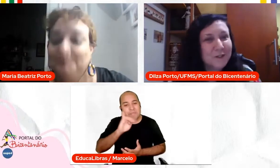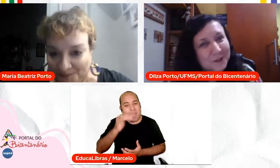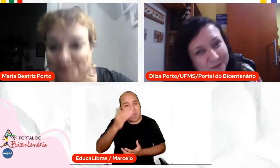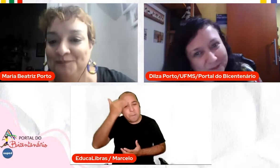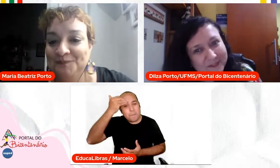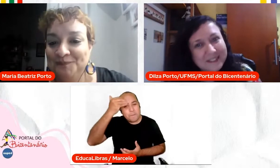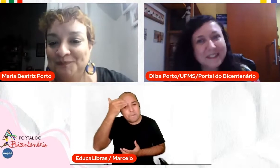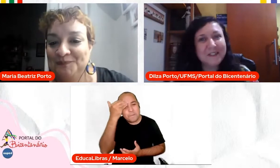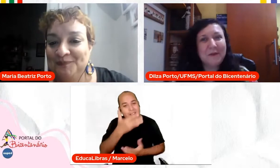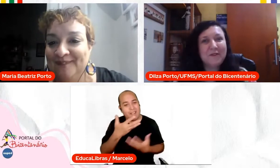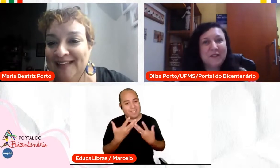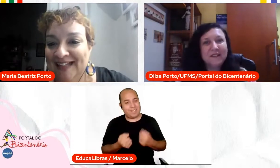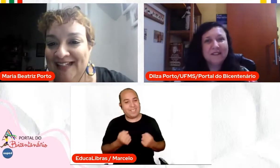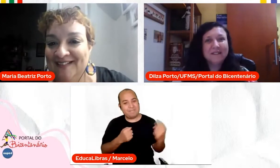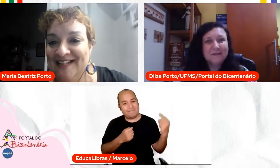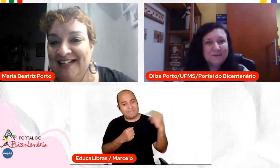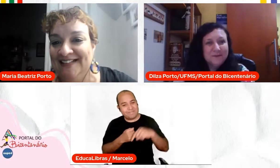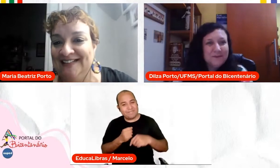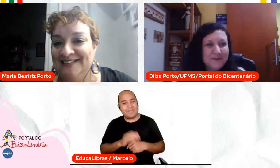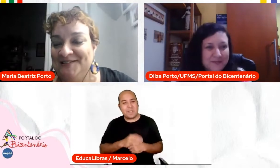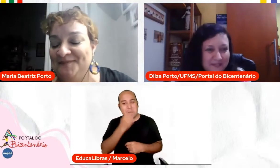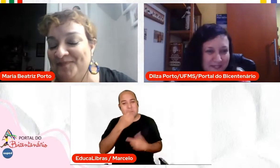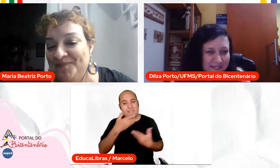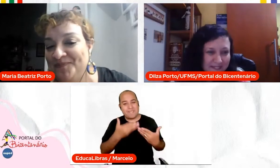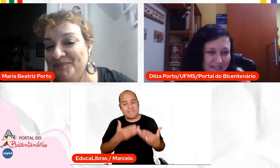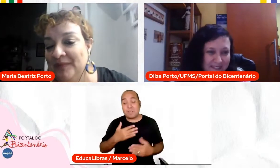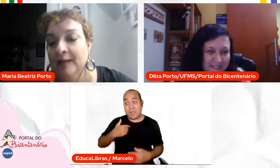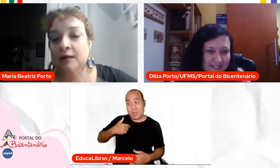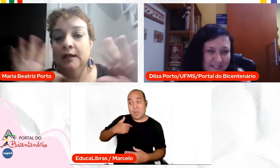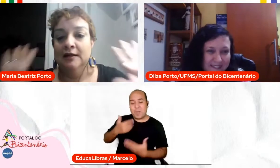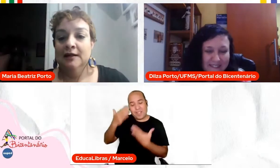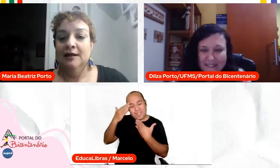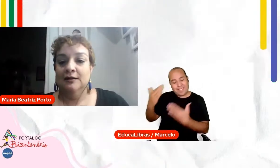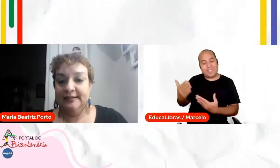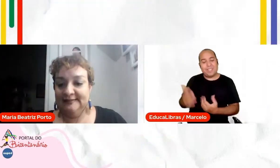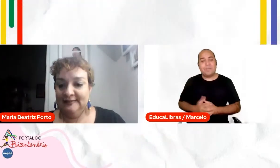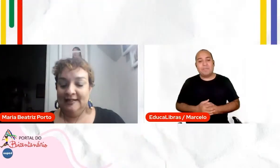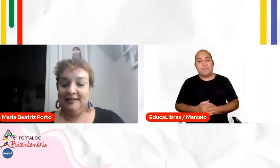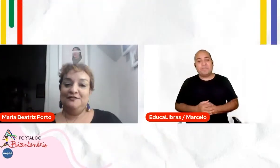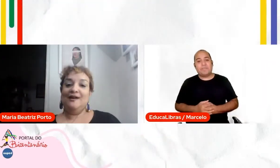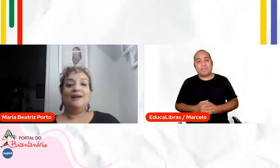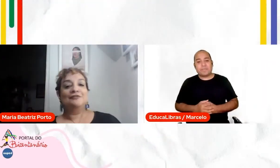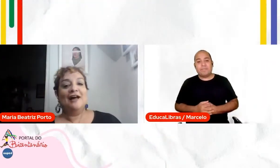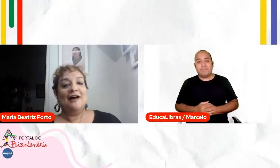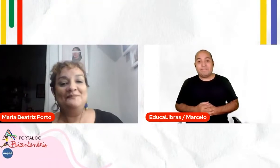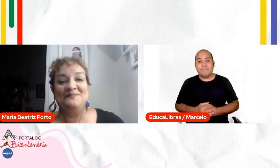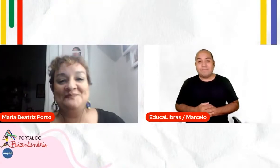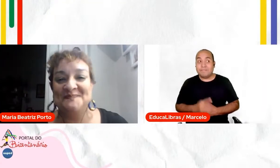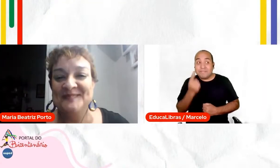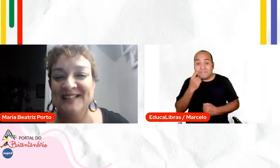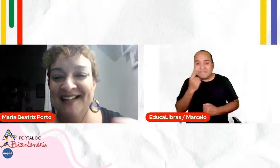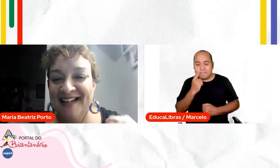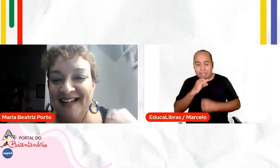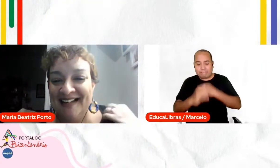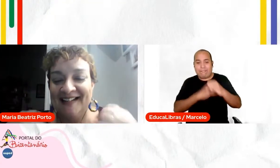ter aceito, seja bem-vinda. Eu que agradeço. agora essa internet vai ajudar.